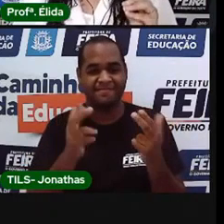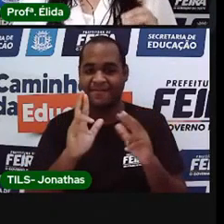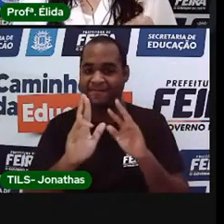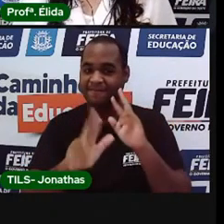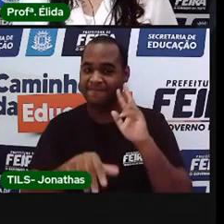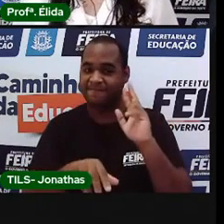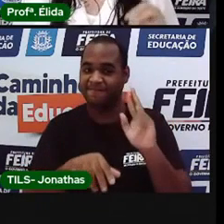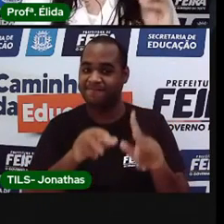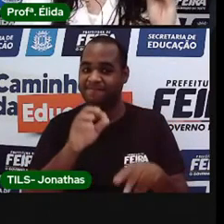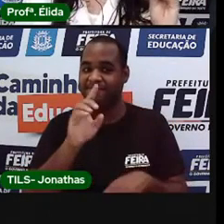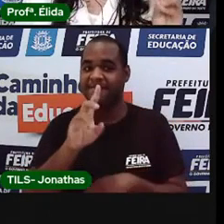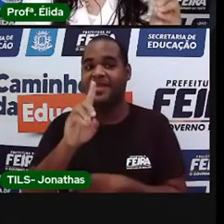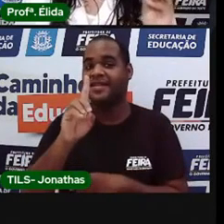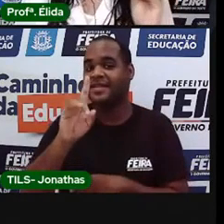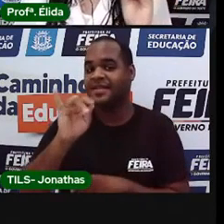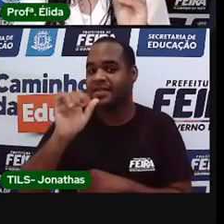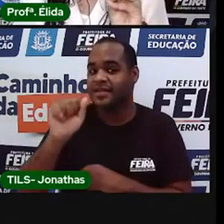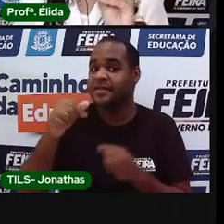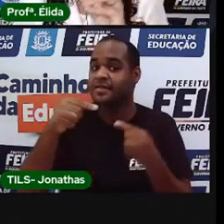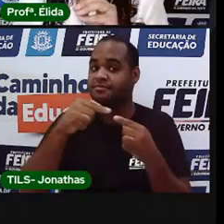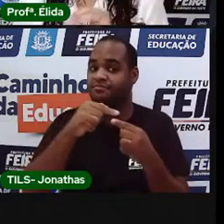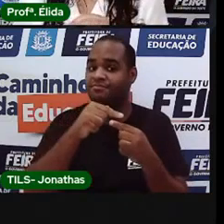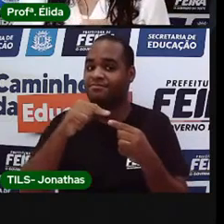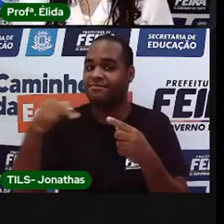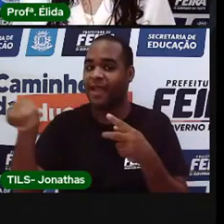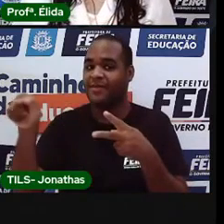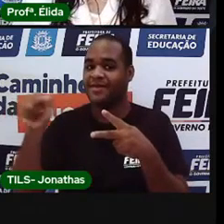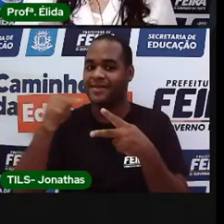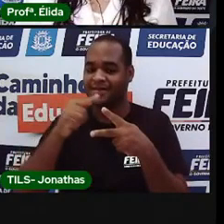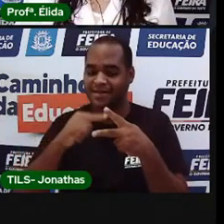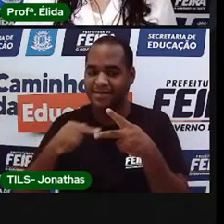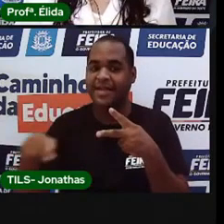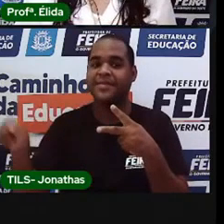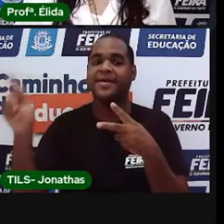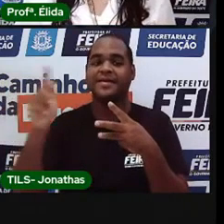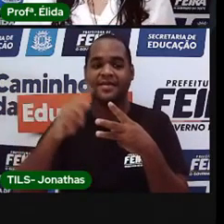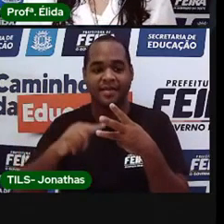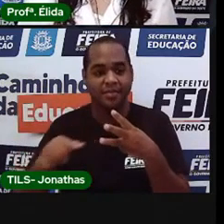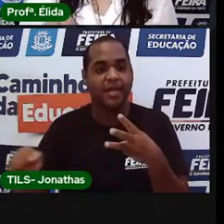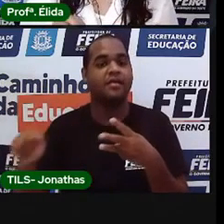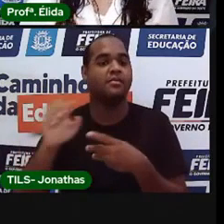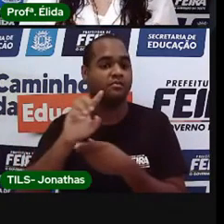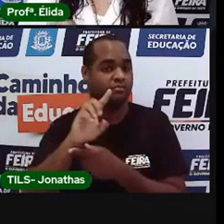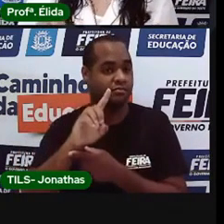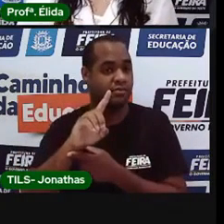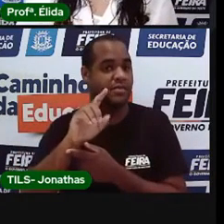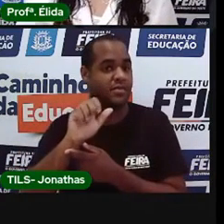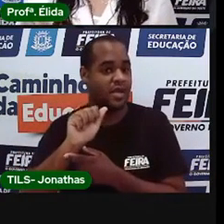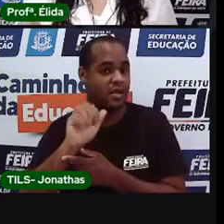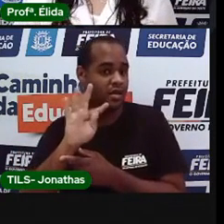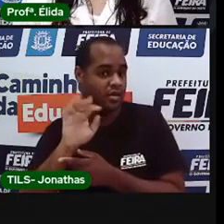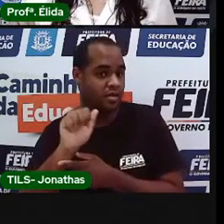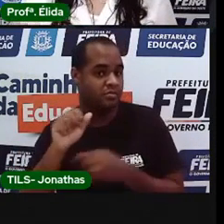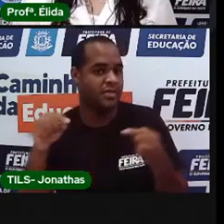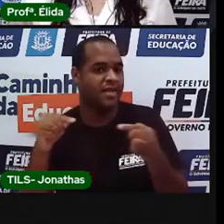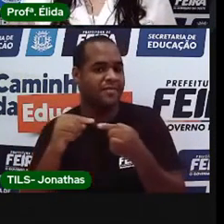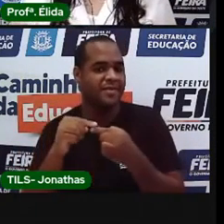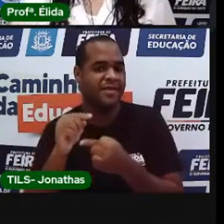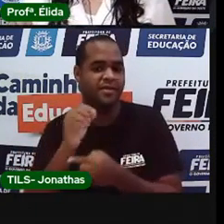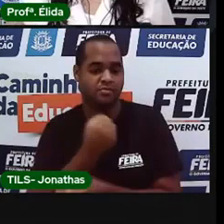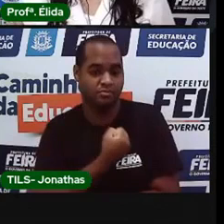Os dias são os dias da semana. A data são os números que estão